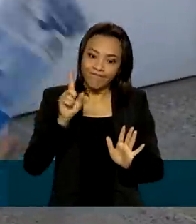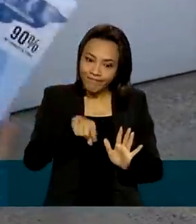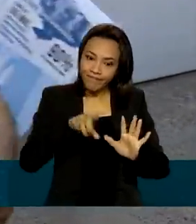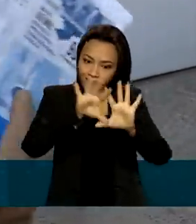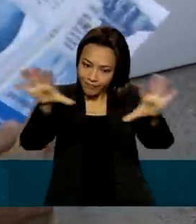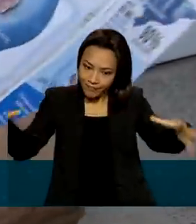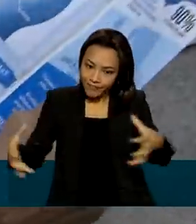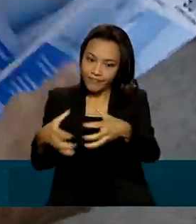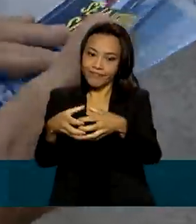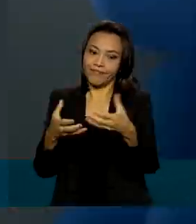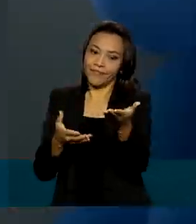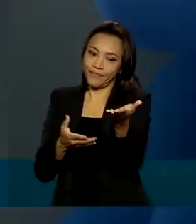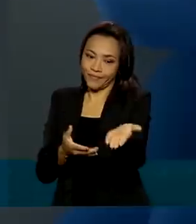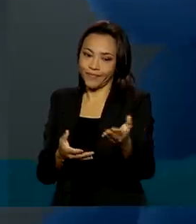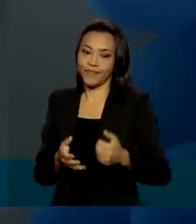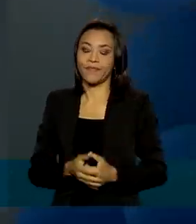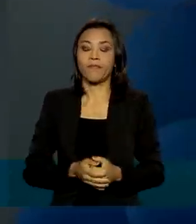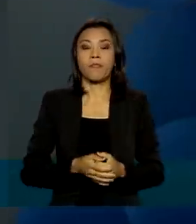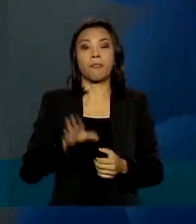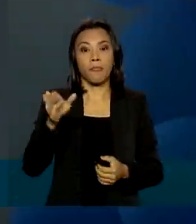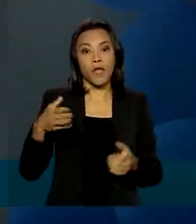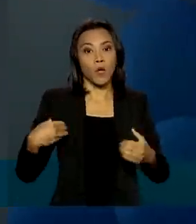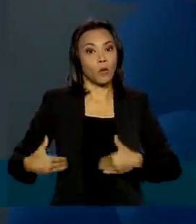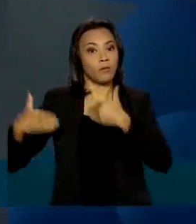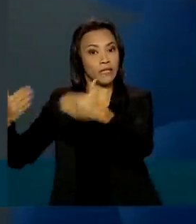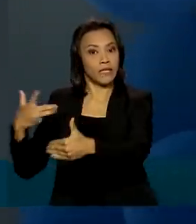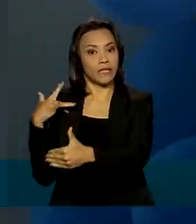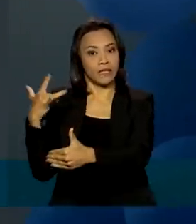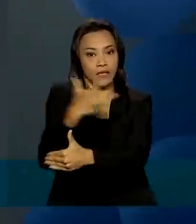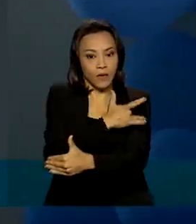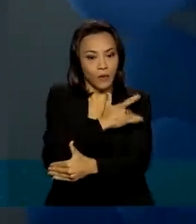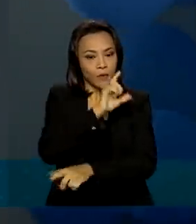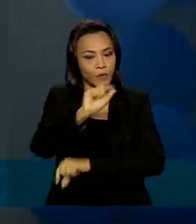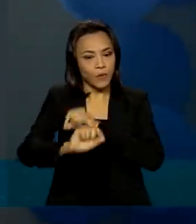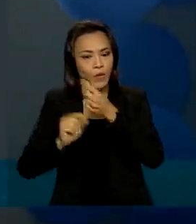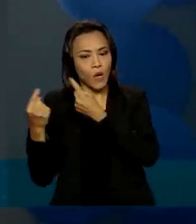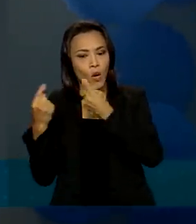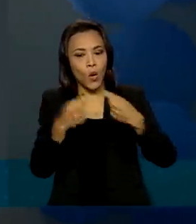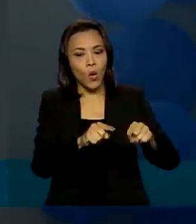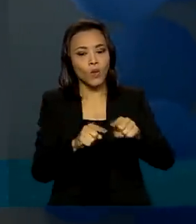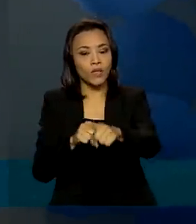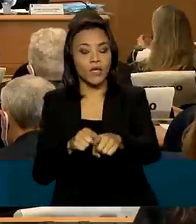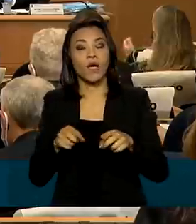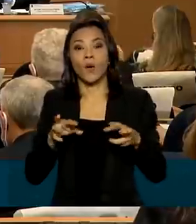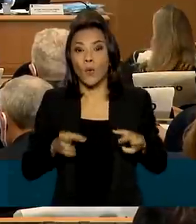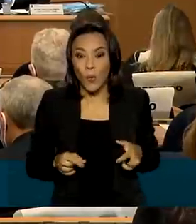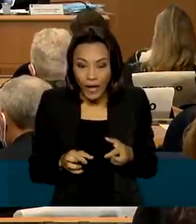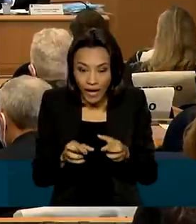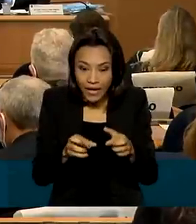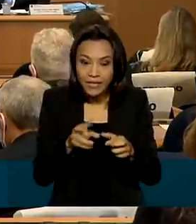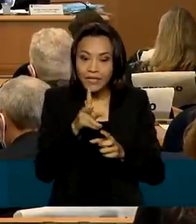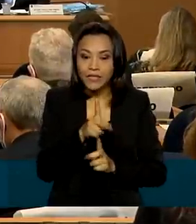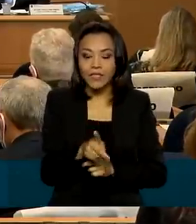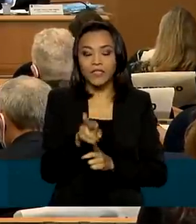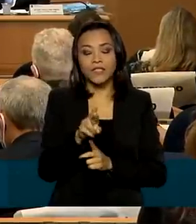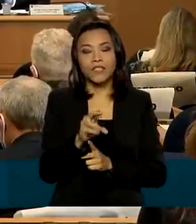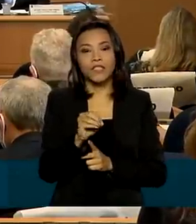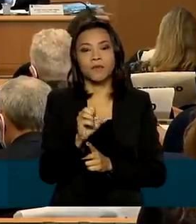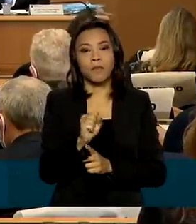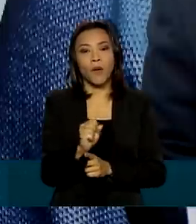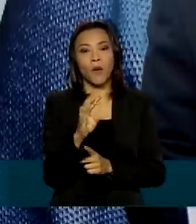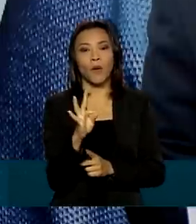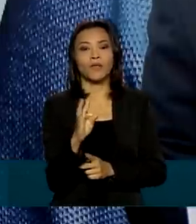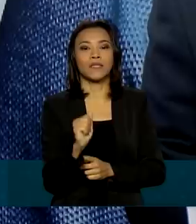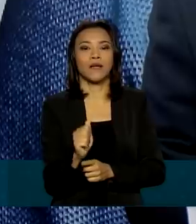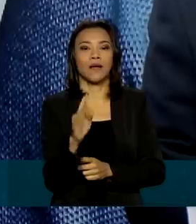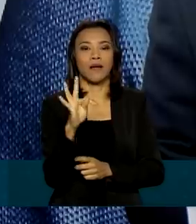da população masculina. O Ministério da Saúde prioriza o combate ao câncer de próstata. Segundo o Instituto Nacional do